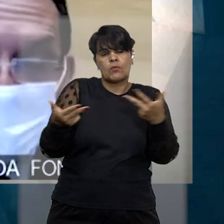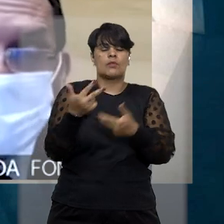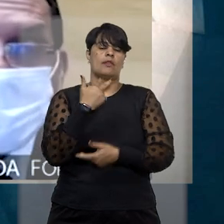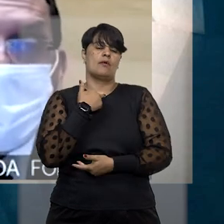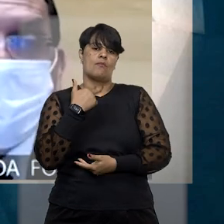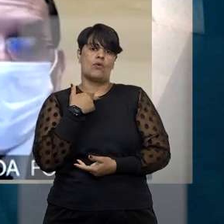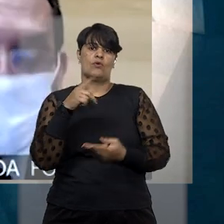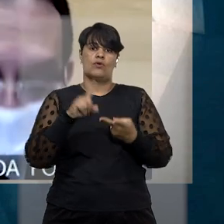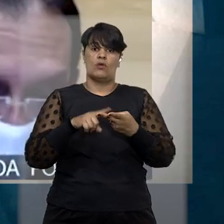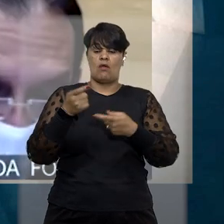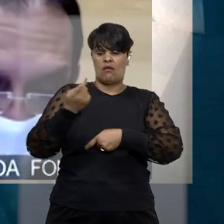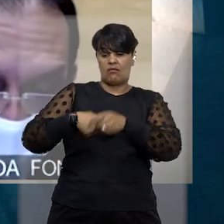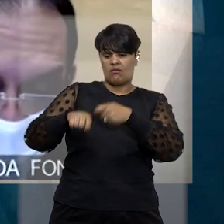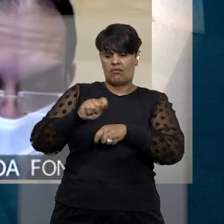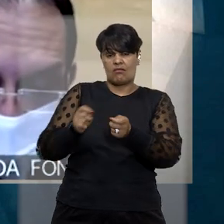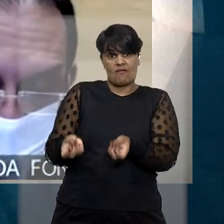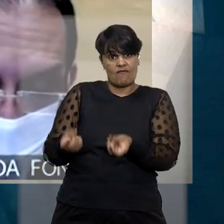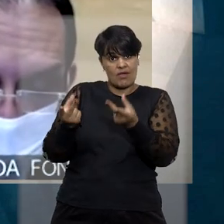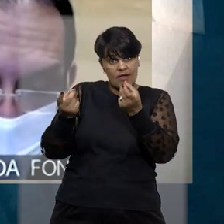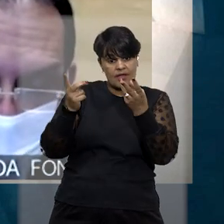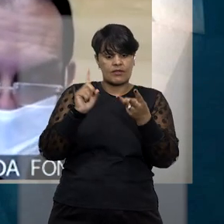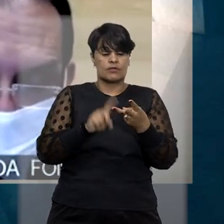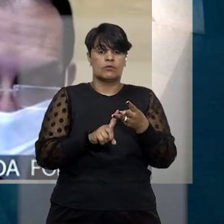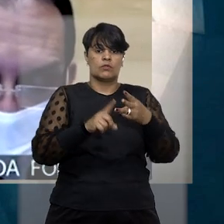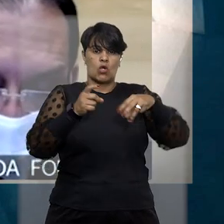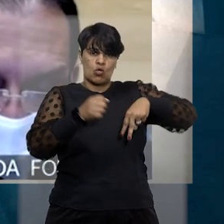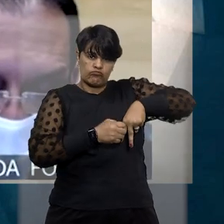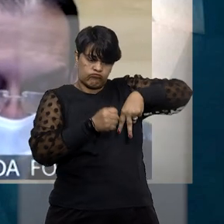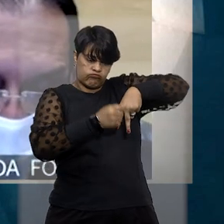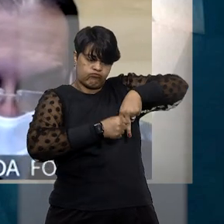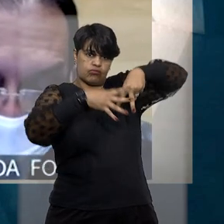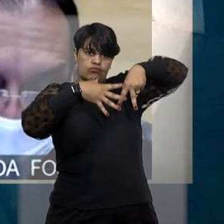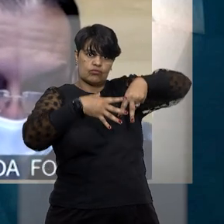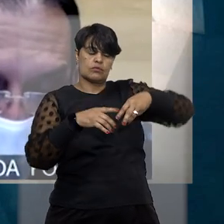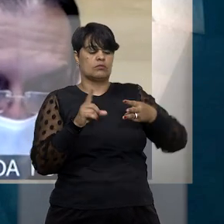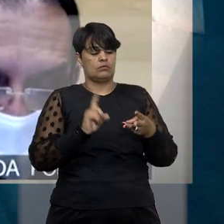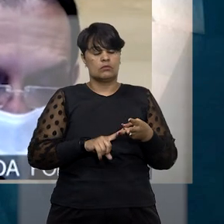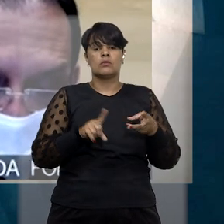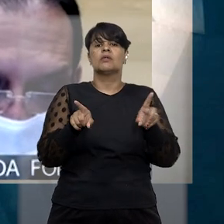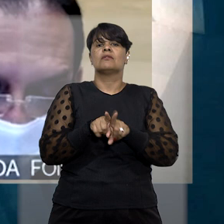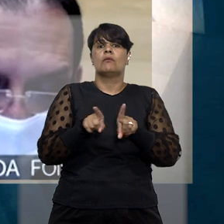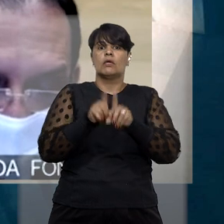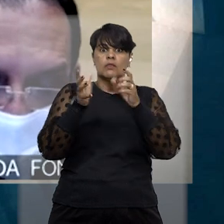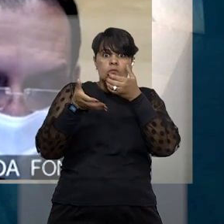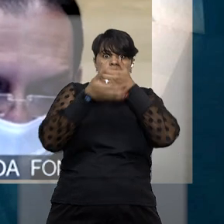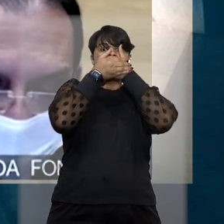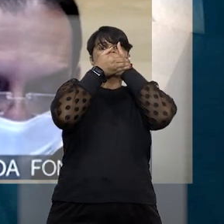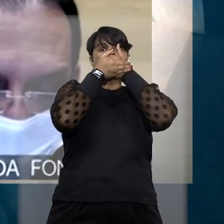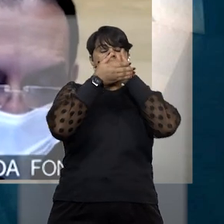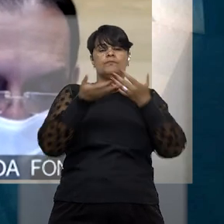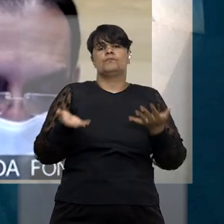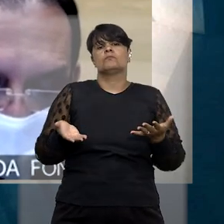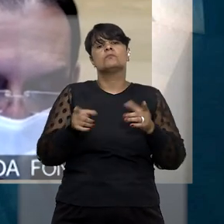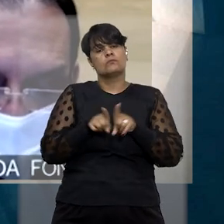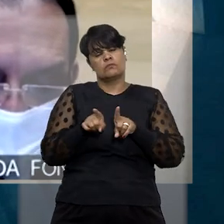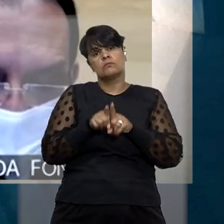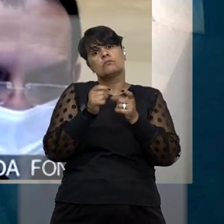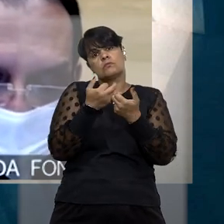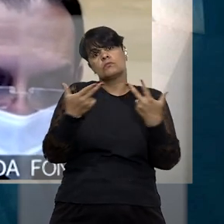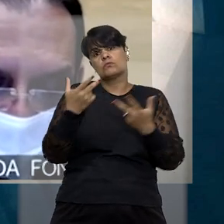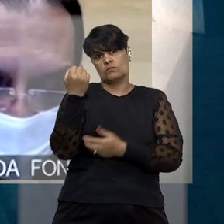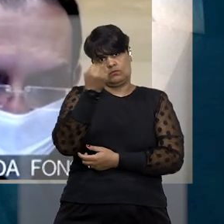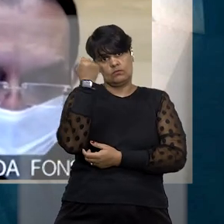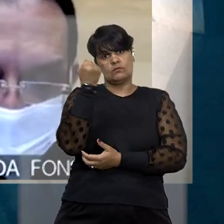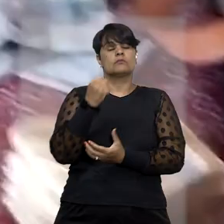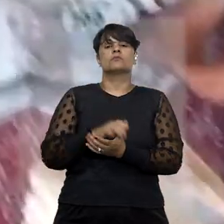tráfico ilícito de entorpecentes, o terrorismo e os definidos como crimes hediondos. Ainda, segundo o ministro, o